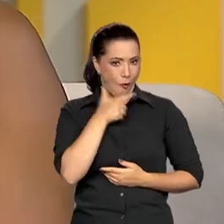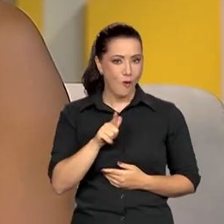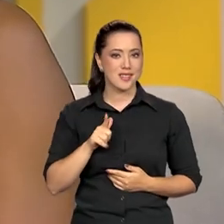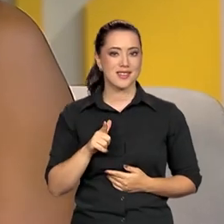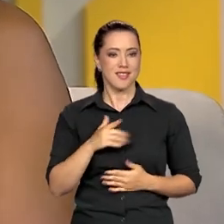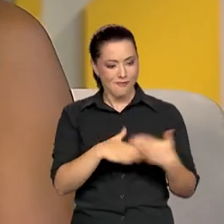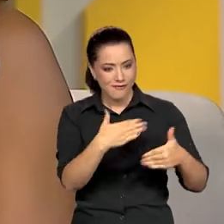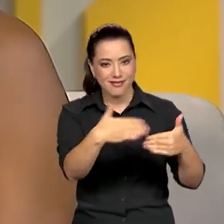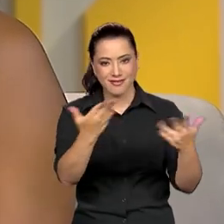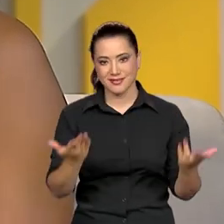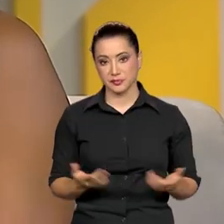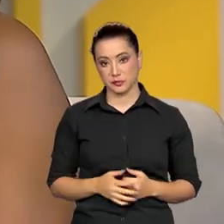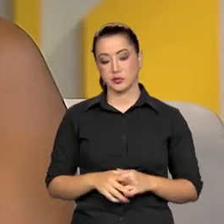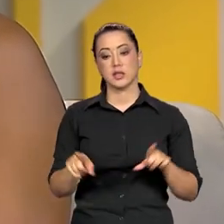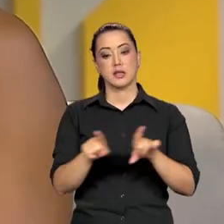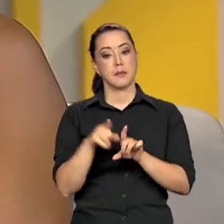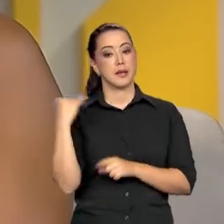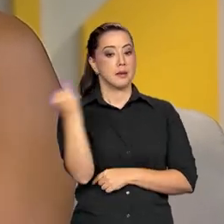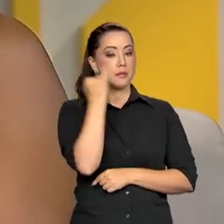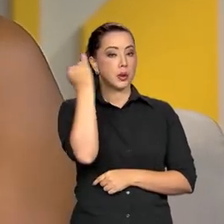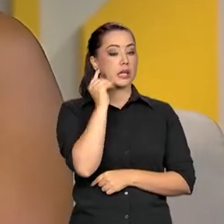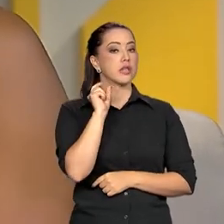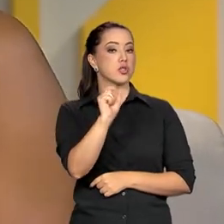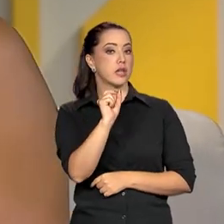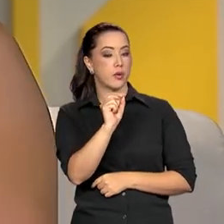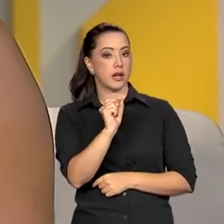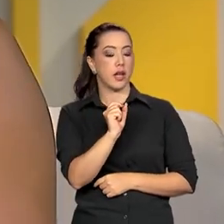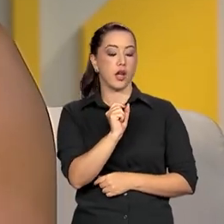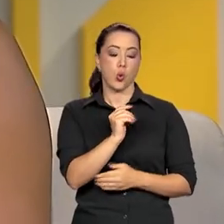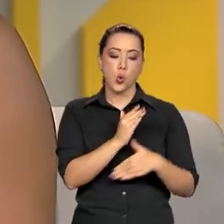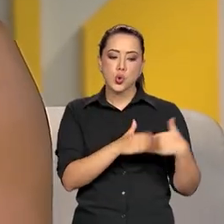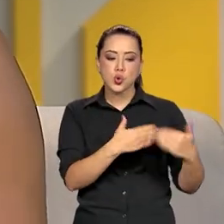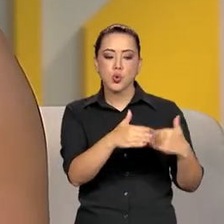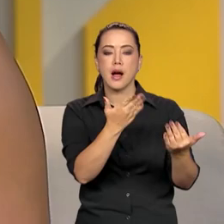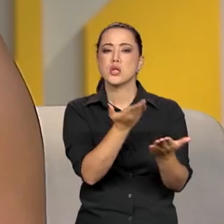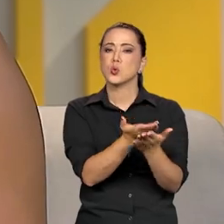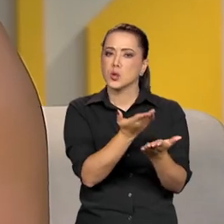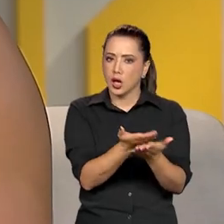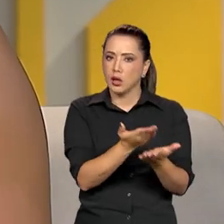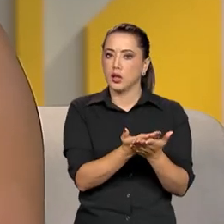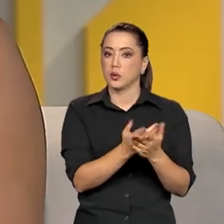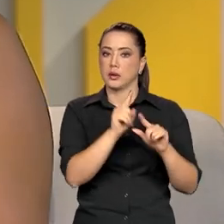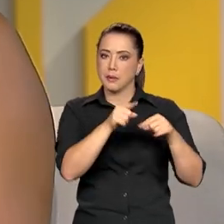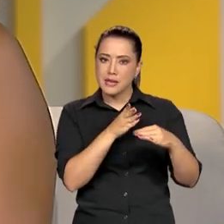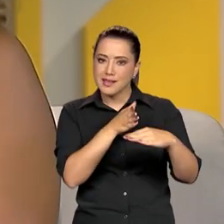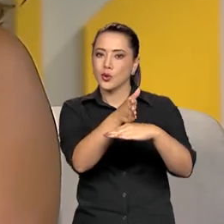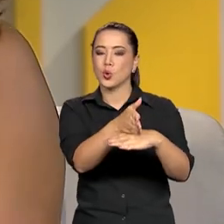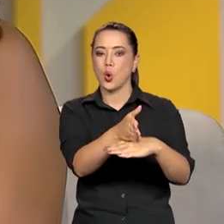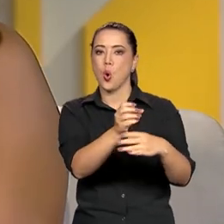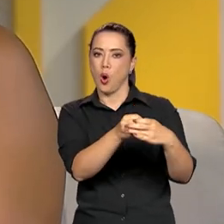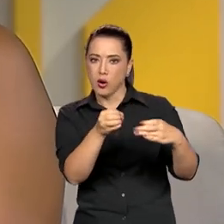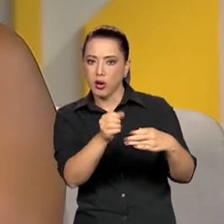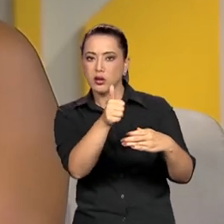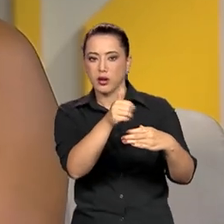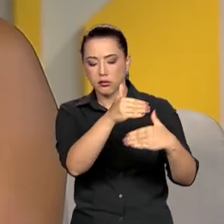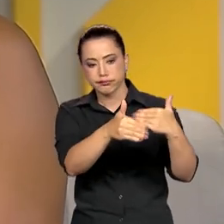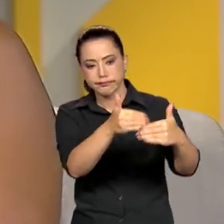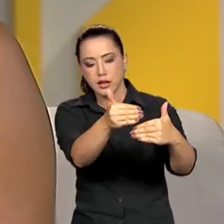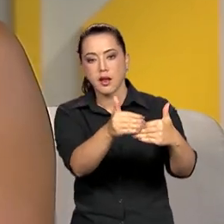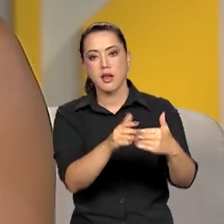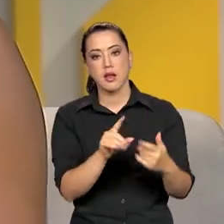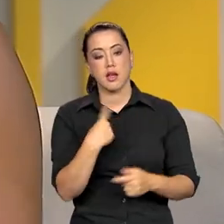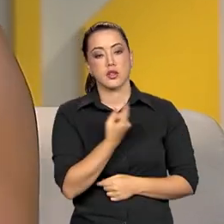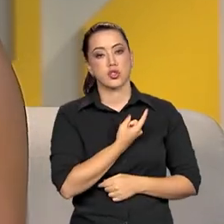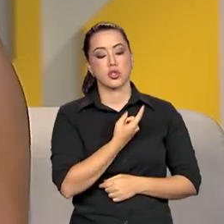disso, tinha algo que era muito importante na UERJ, que era a permanência desses alunos que entravam. Então, na minha turma de 45 alunos, nós éramos